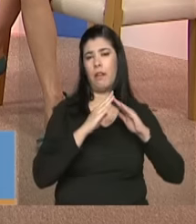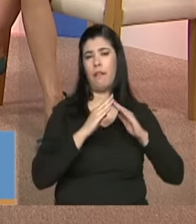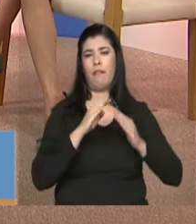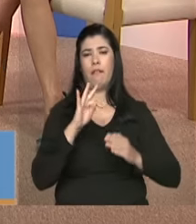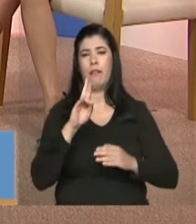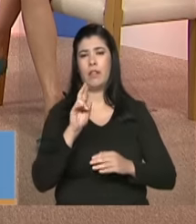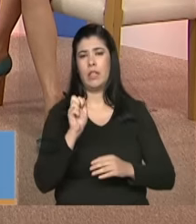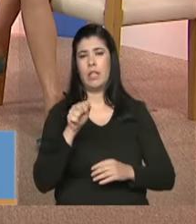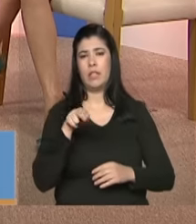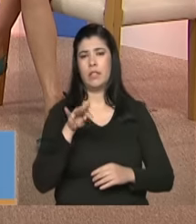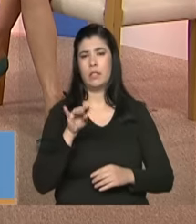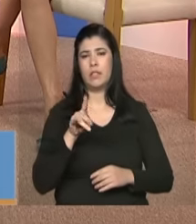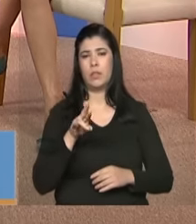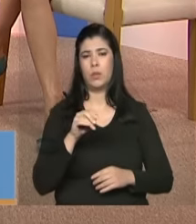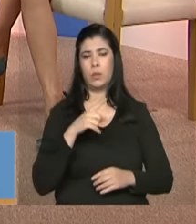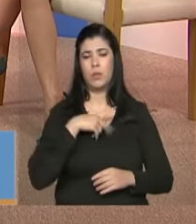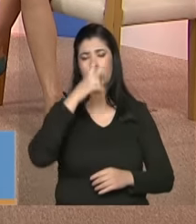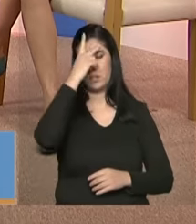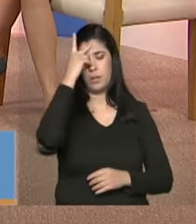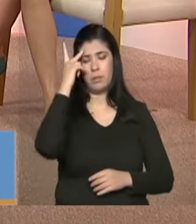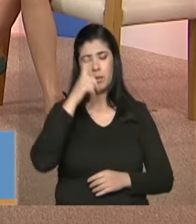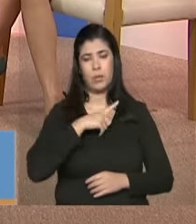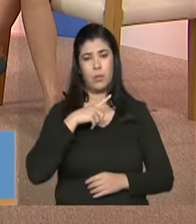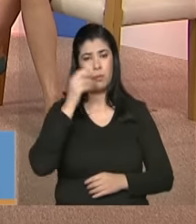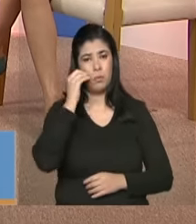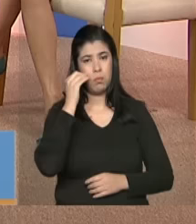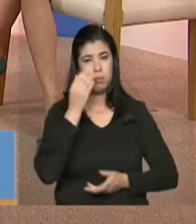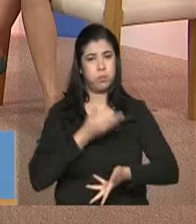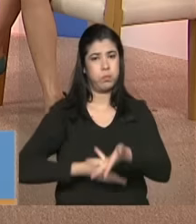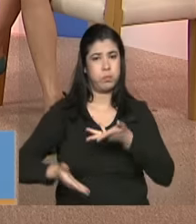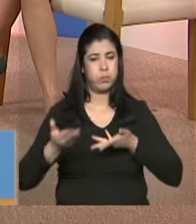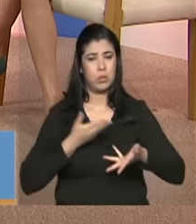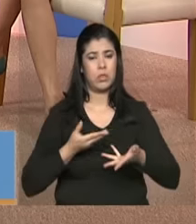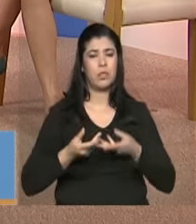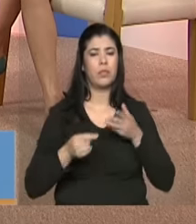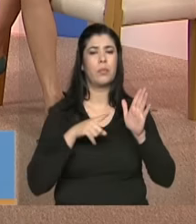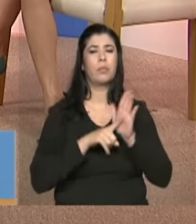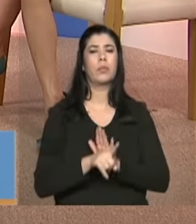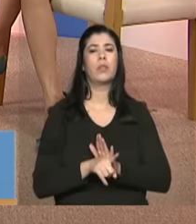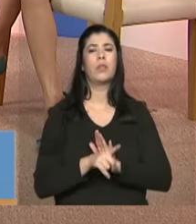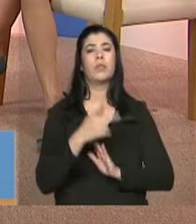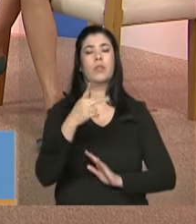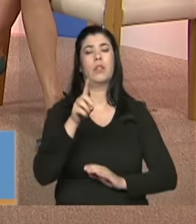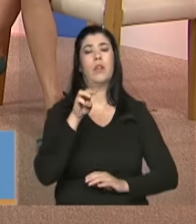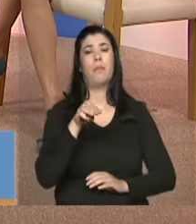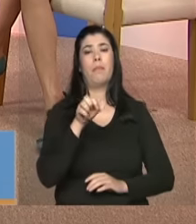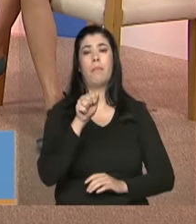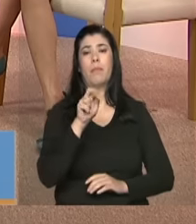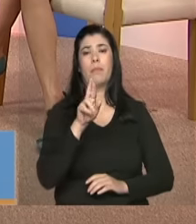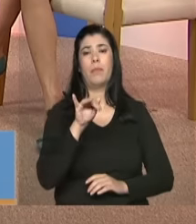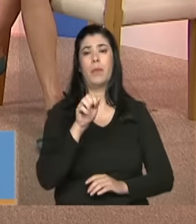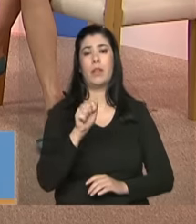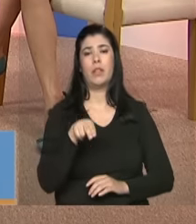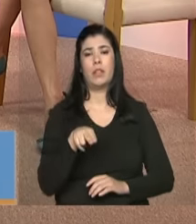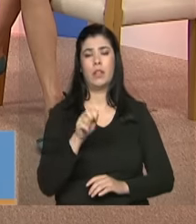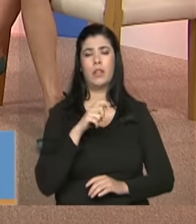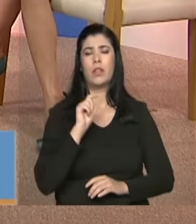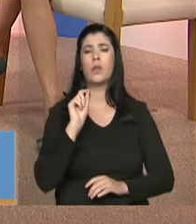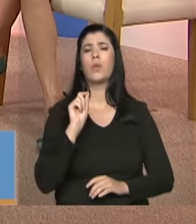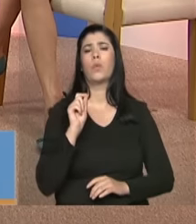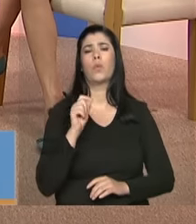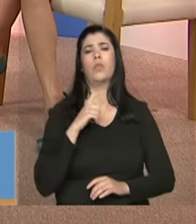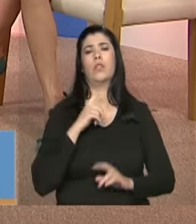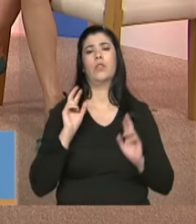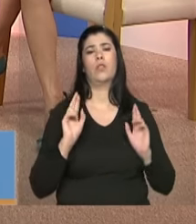ajuda essas pessoas em situação de vulnerabilidade mas então conta para a gente aqui Mariana o que que diferencia